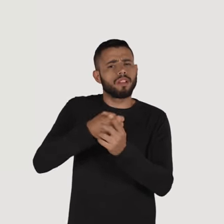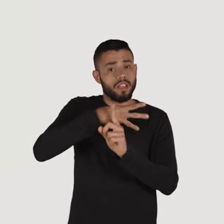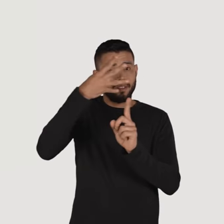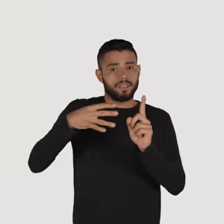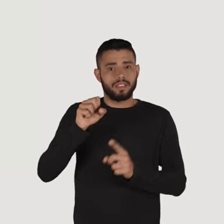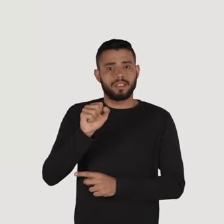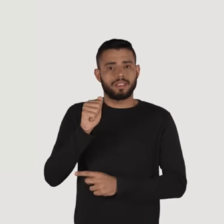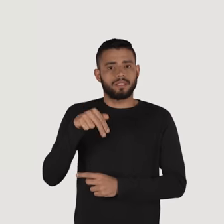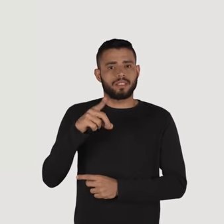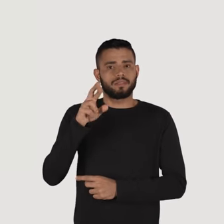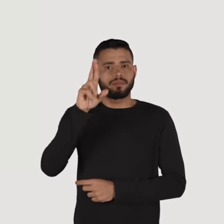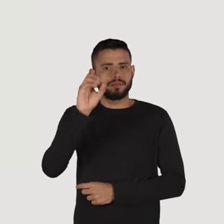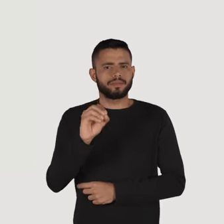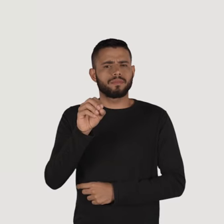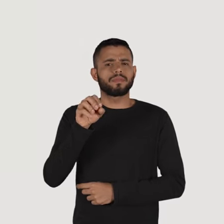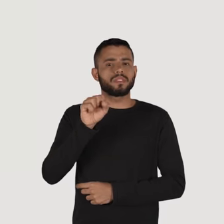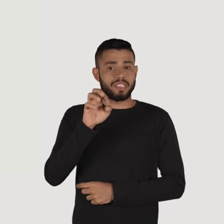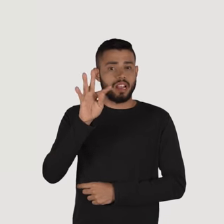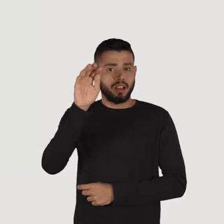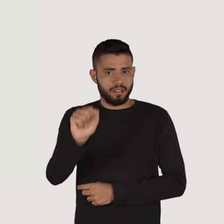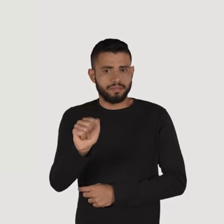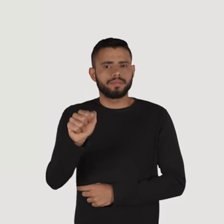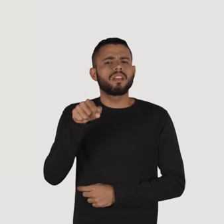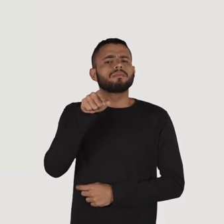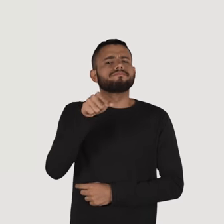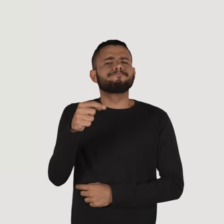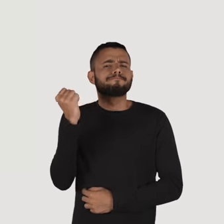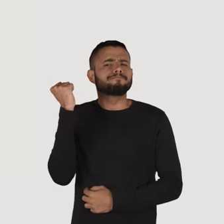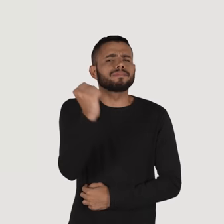papodehomem.com.br barra silêncio